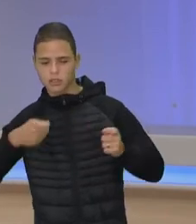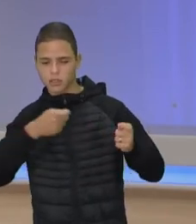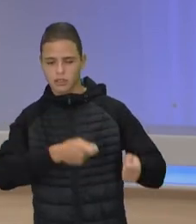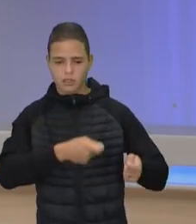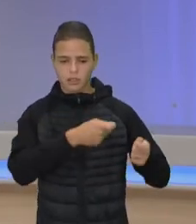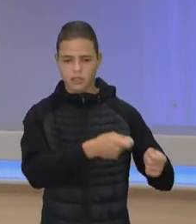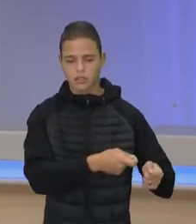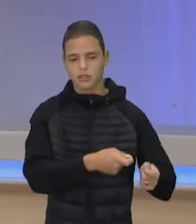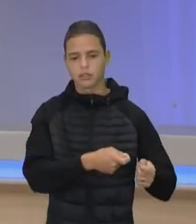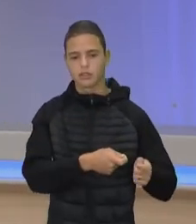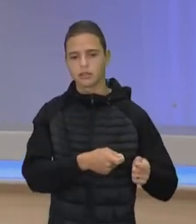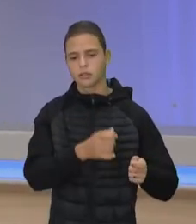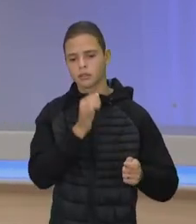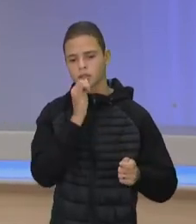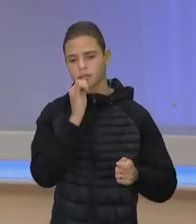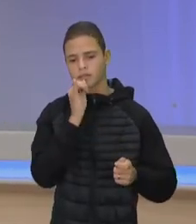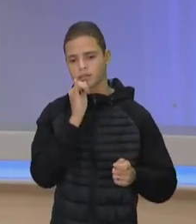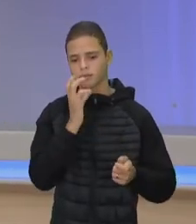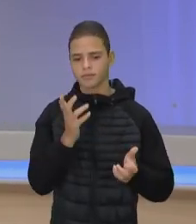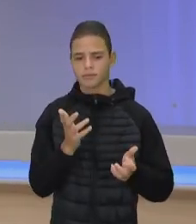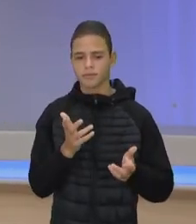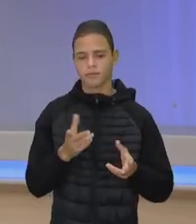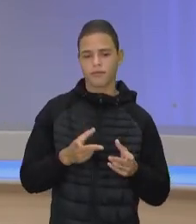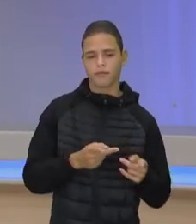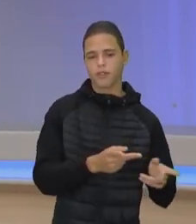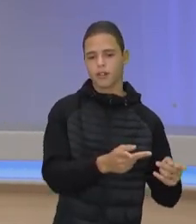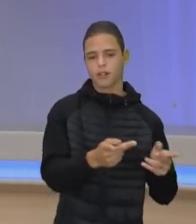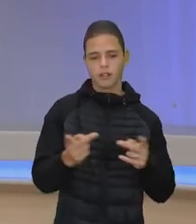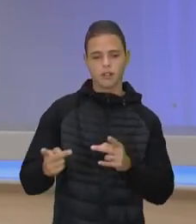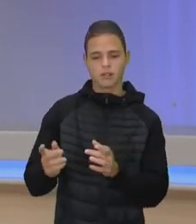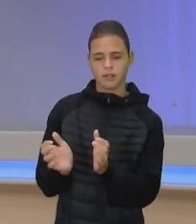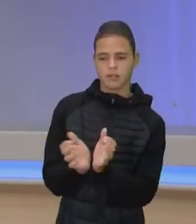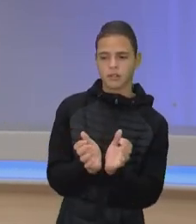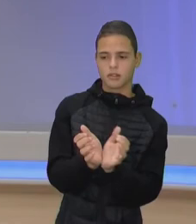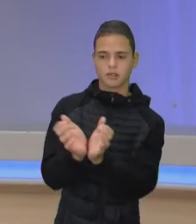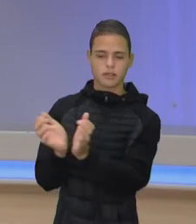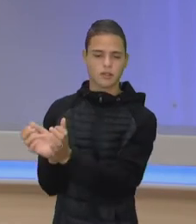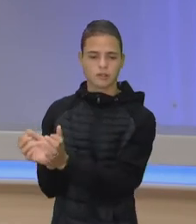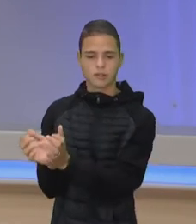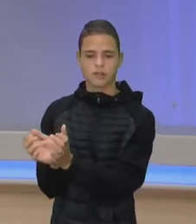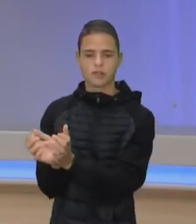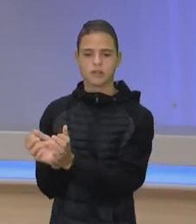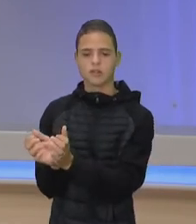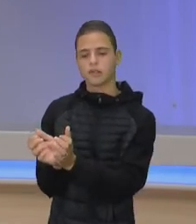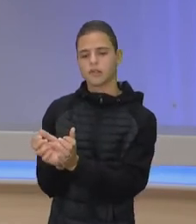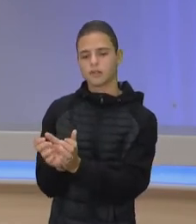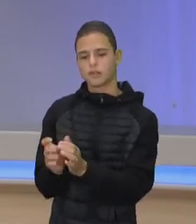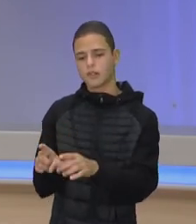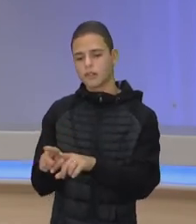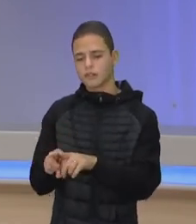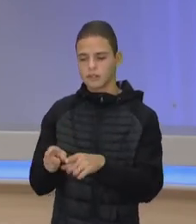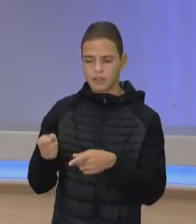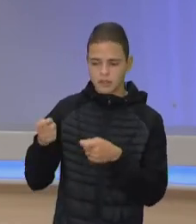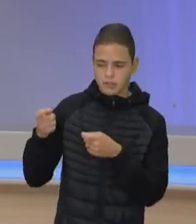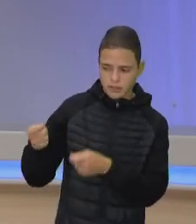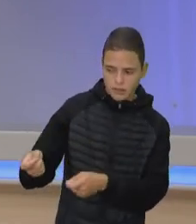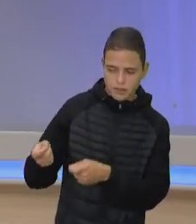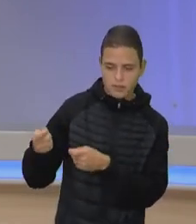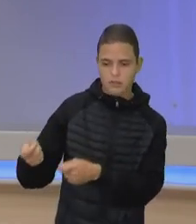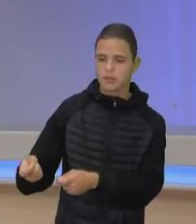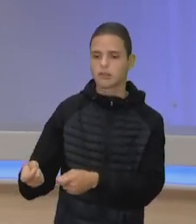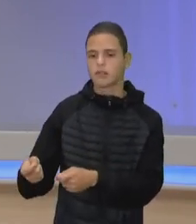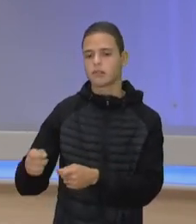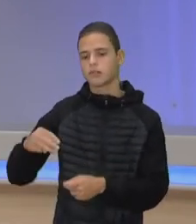tráfico de escravos, dessa exploração do